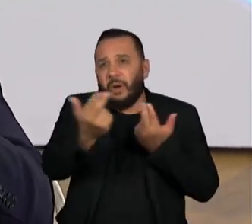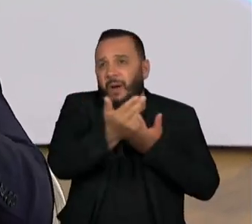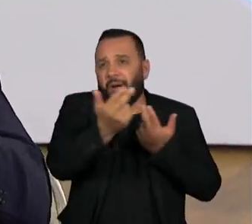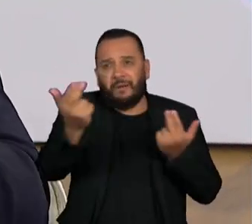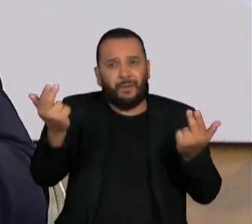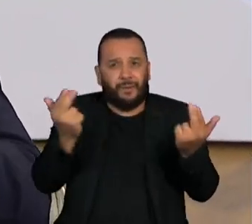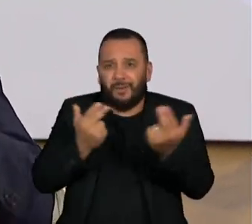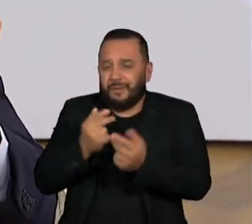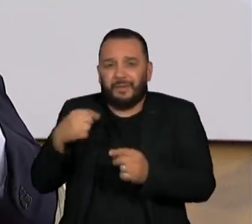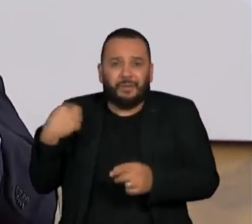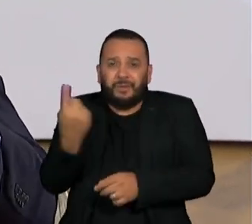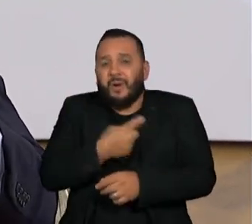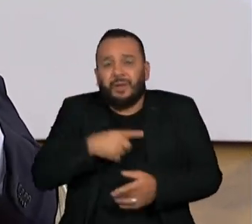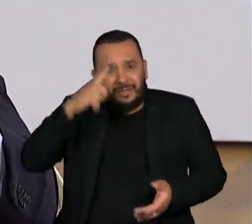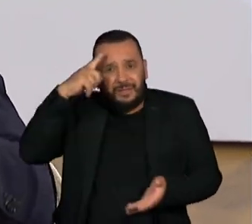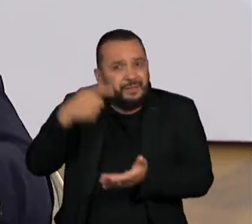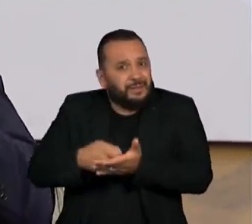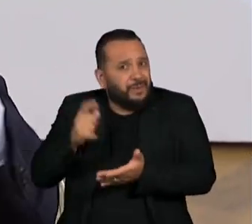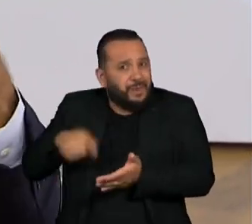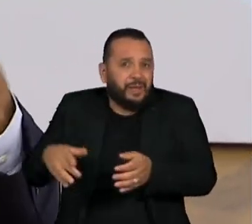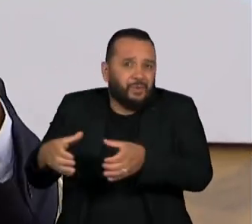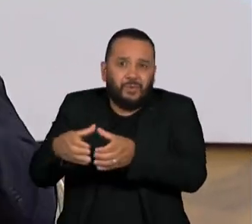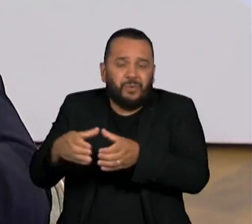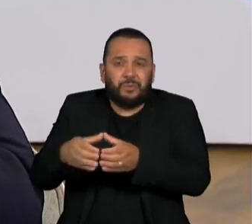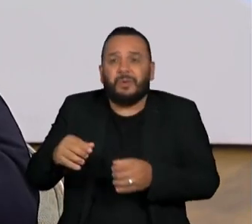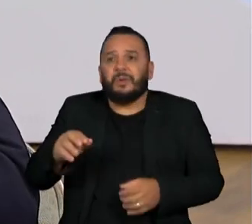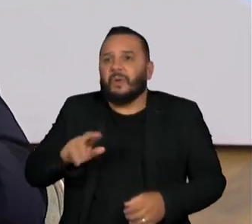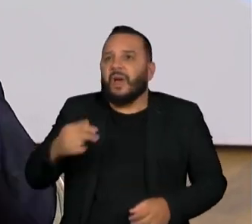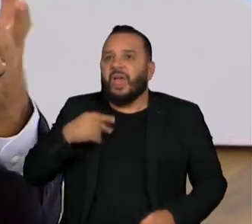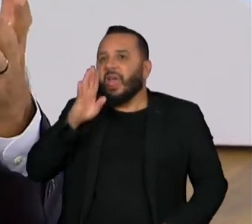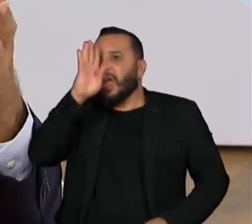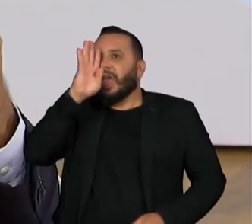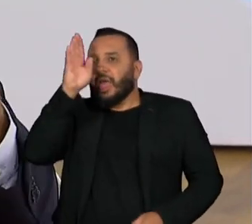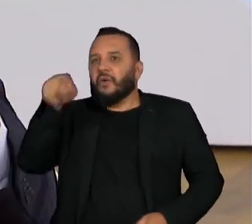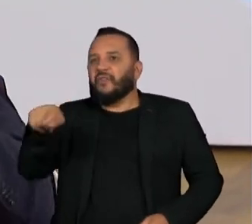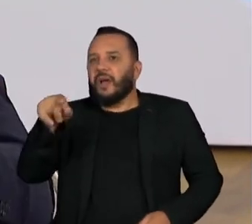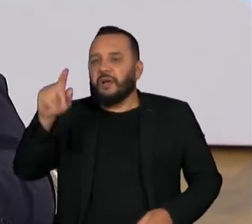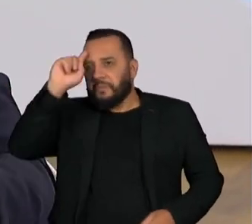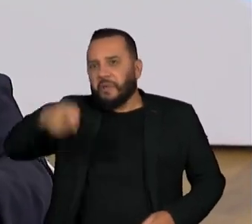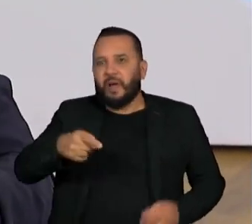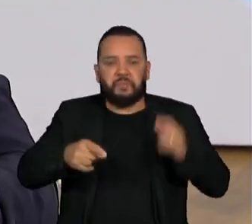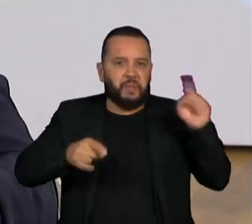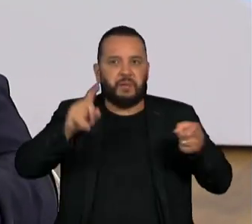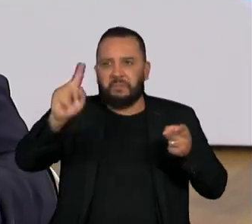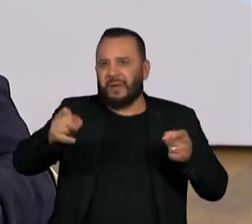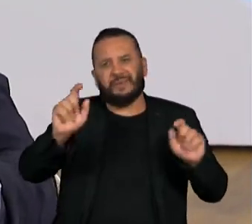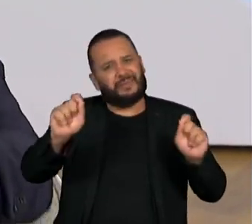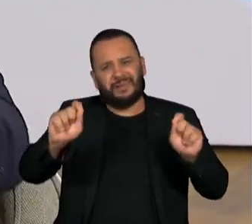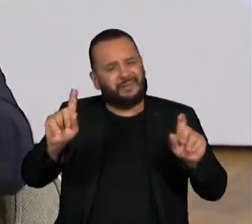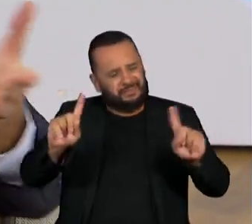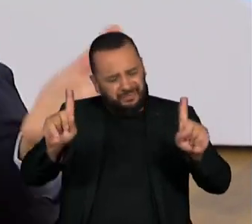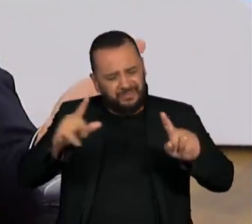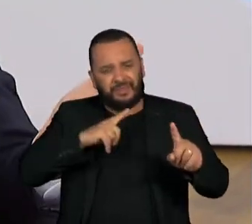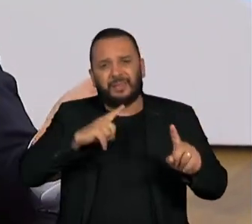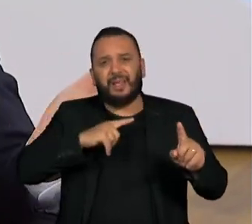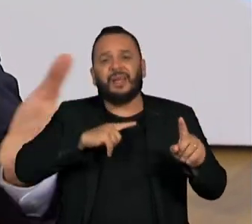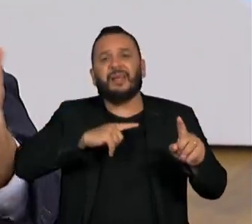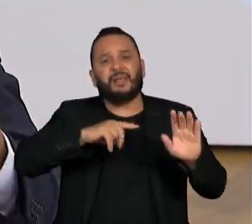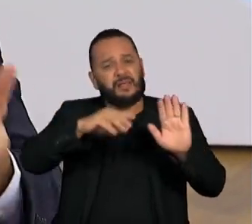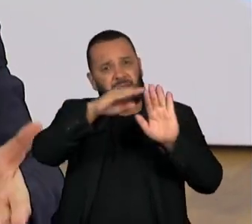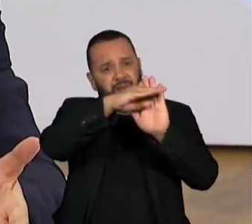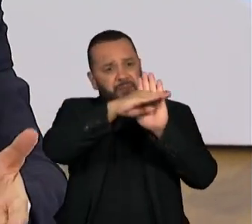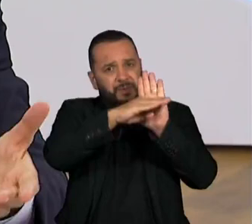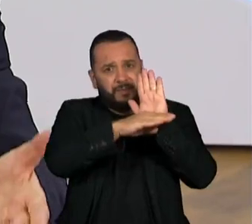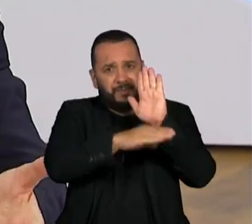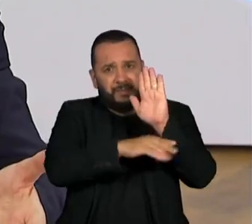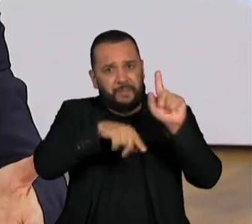arcabouço onde as decisões são técnicas. A gente não chega e fala, hoje vai fazer isso, vai fazer aquilo. A gente tem um sistema de metas de inflação, que pode ser questionado